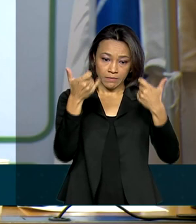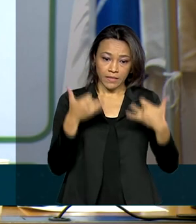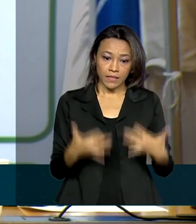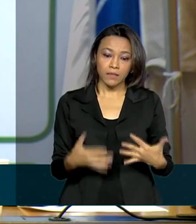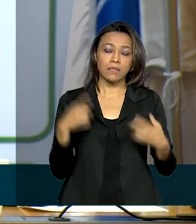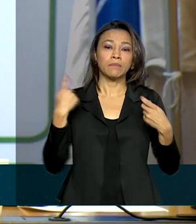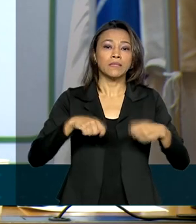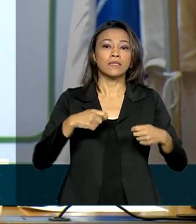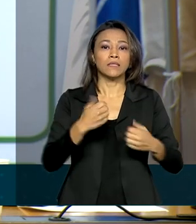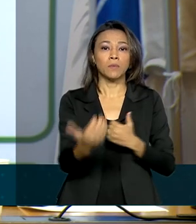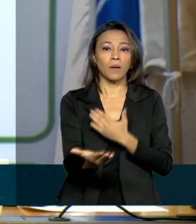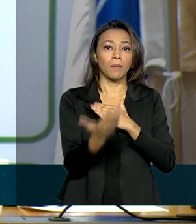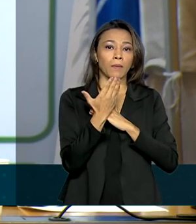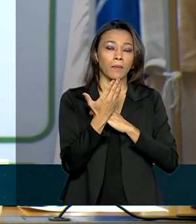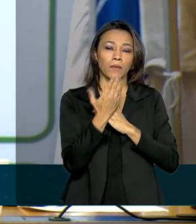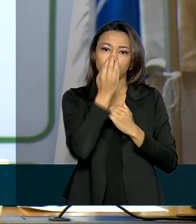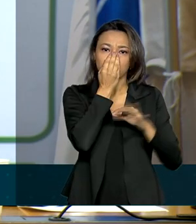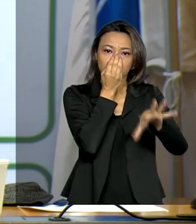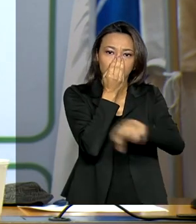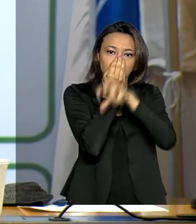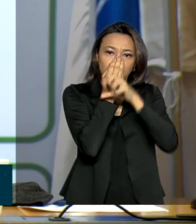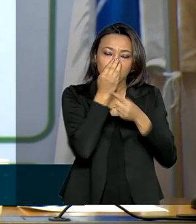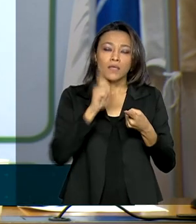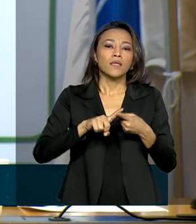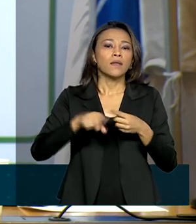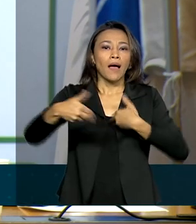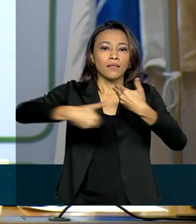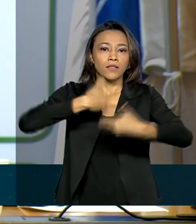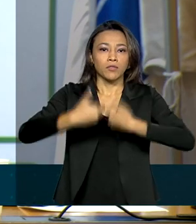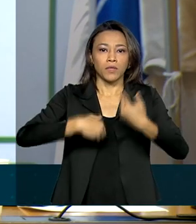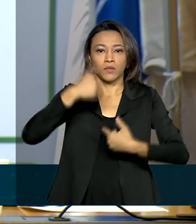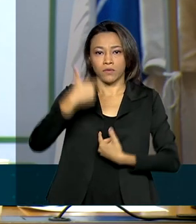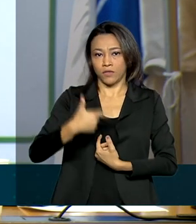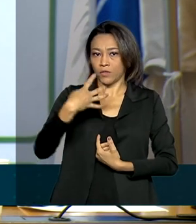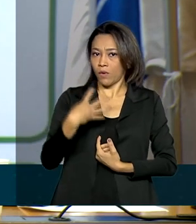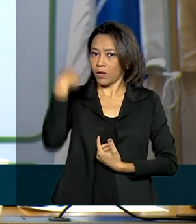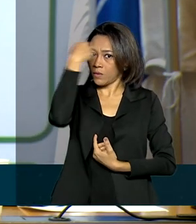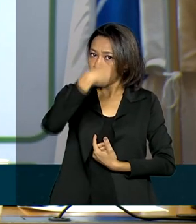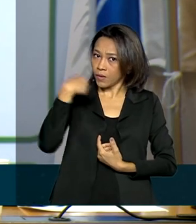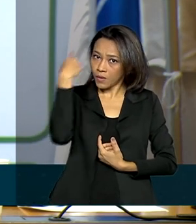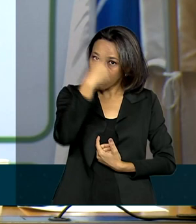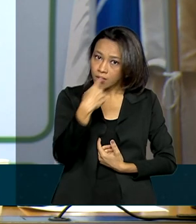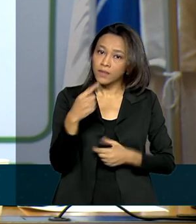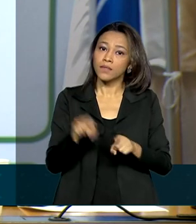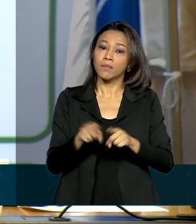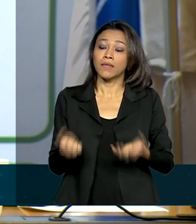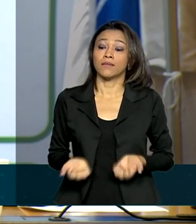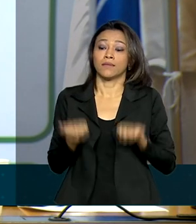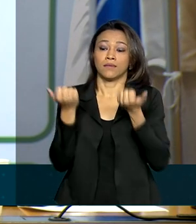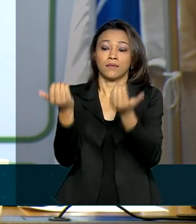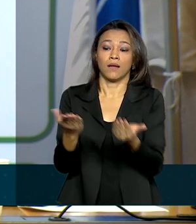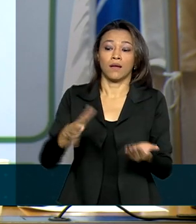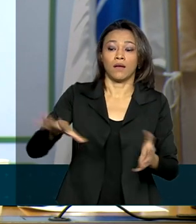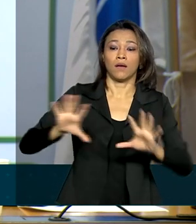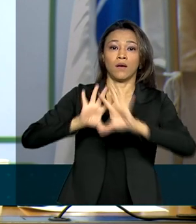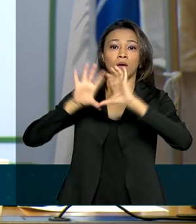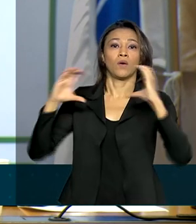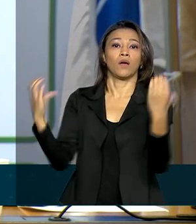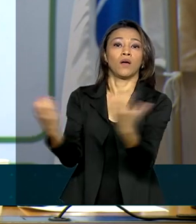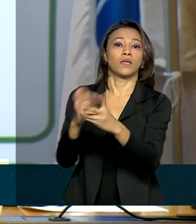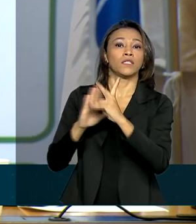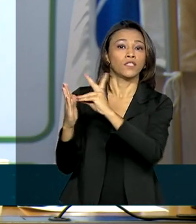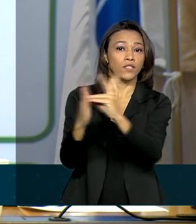de oxigênio e atendimento 24 horas, além de propiciar aos indígenas aldeados a